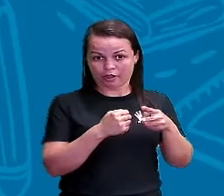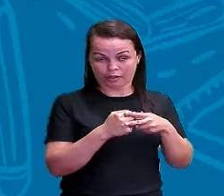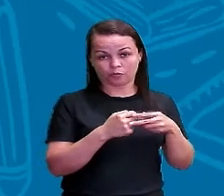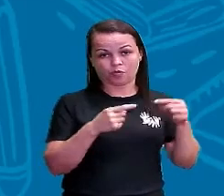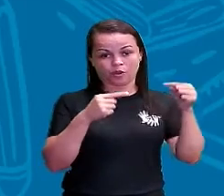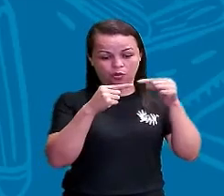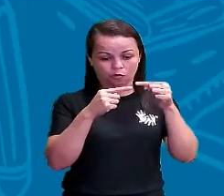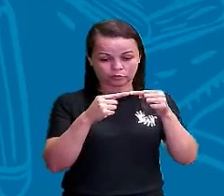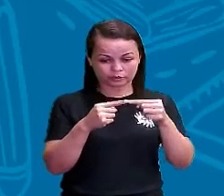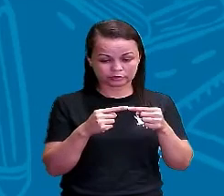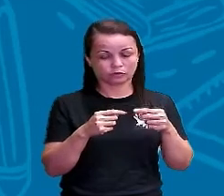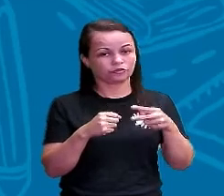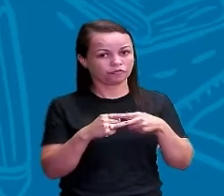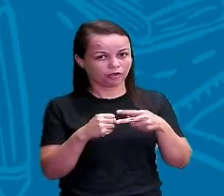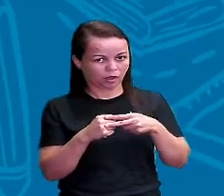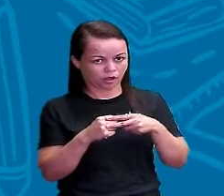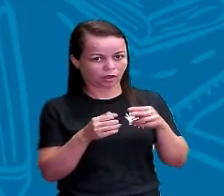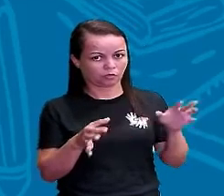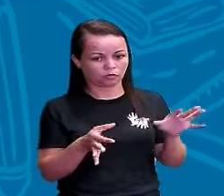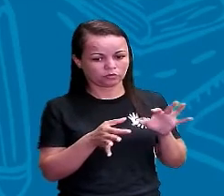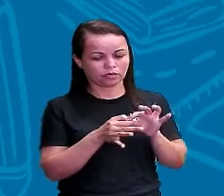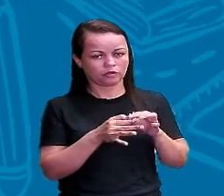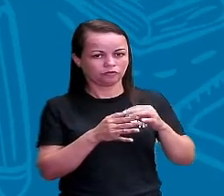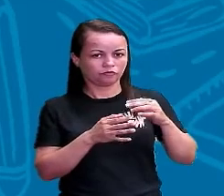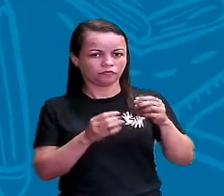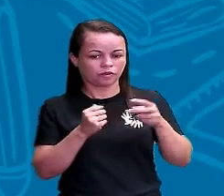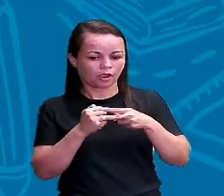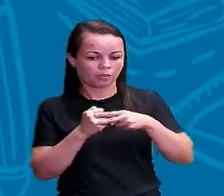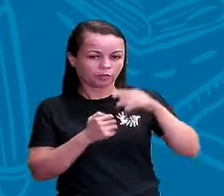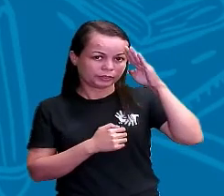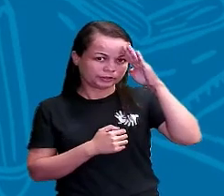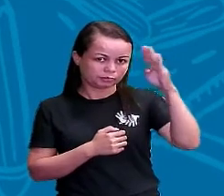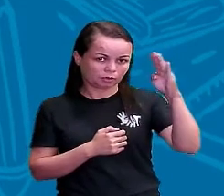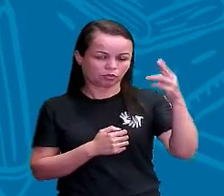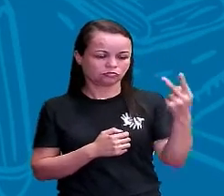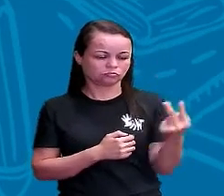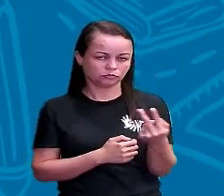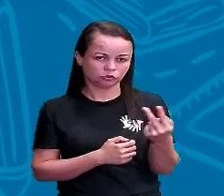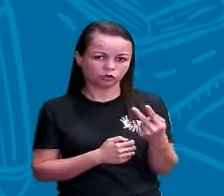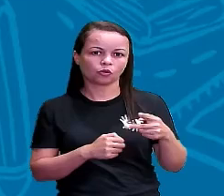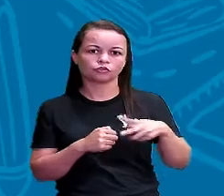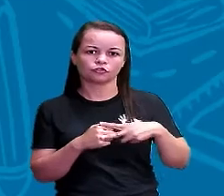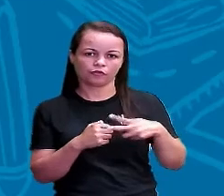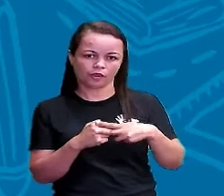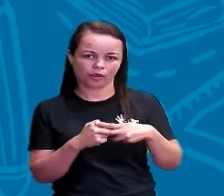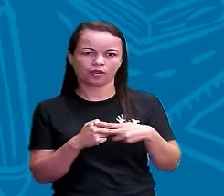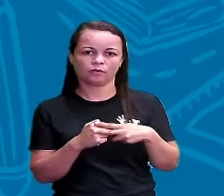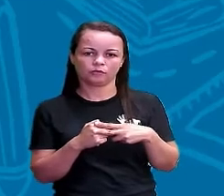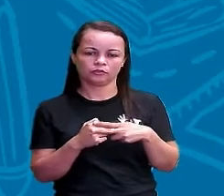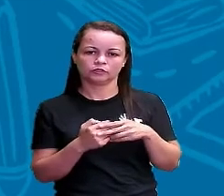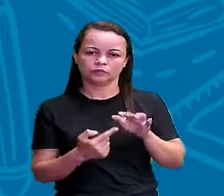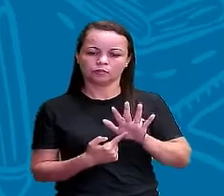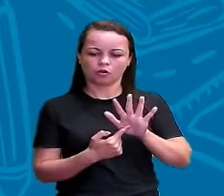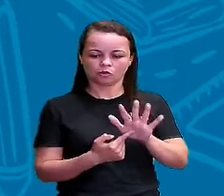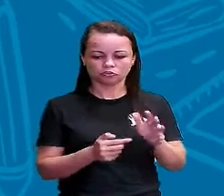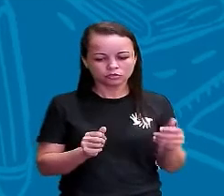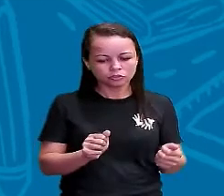combinação de um verbo auxiliar e um verbo principal. Então, esses dois verbos, eles aparecem juntos na oração,